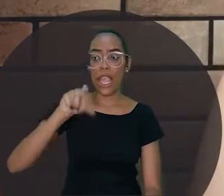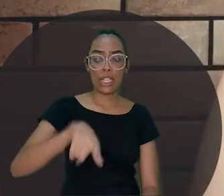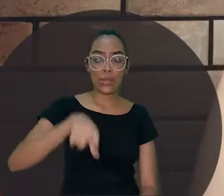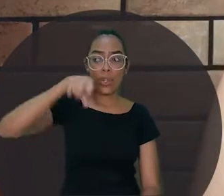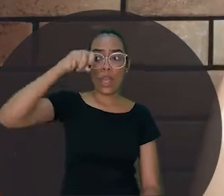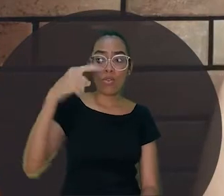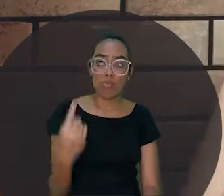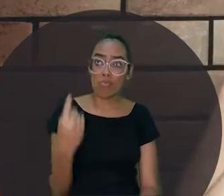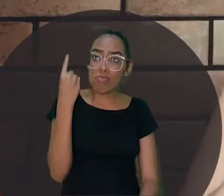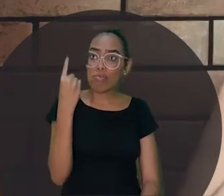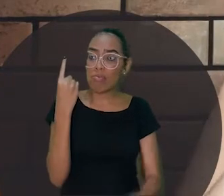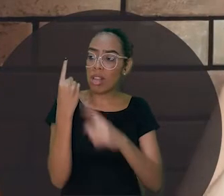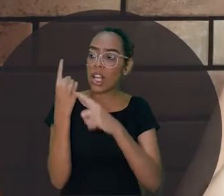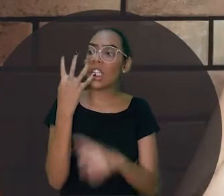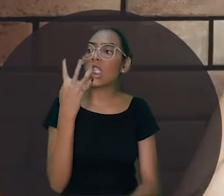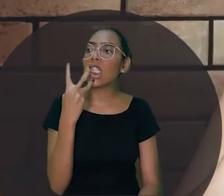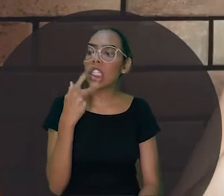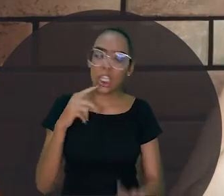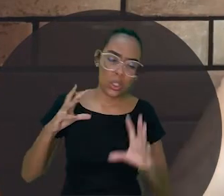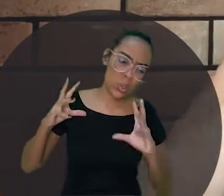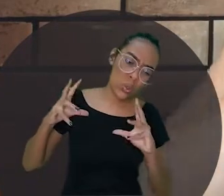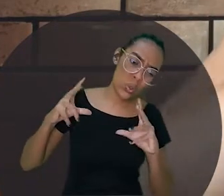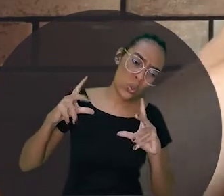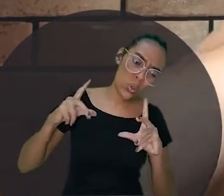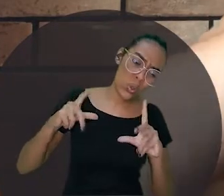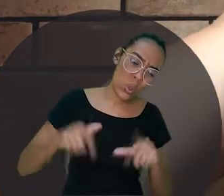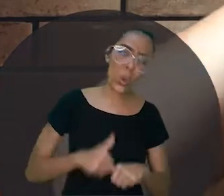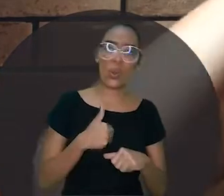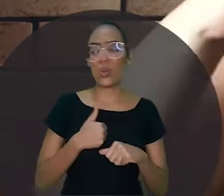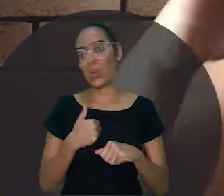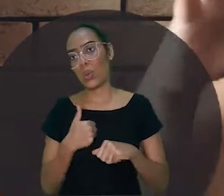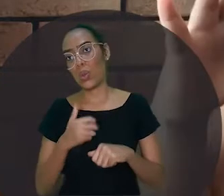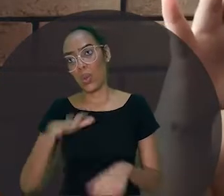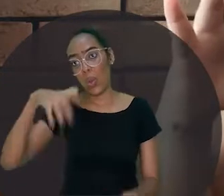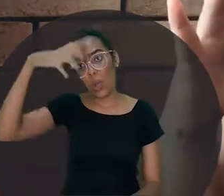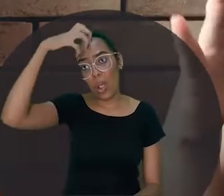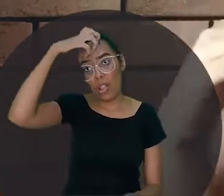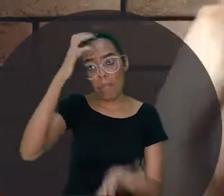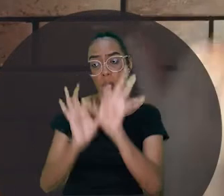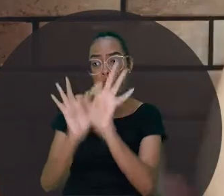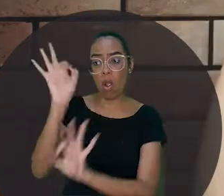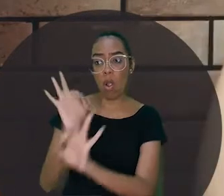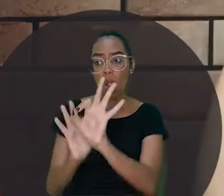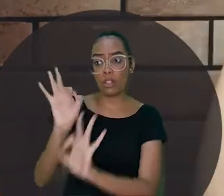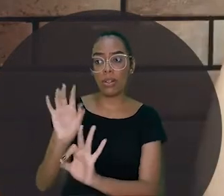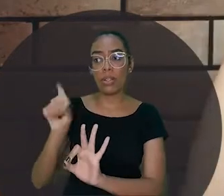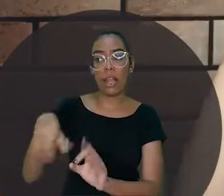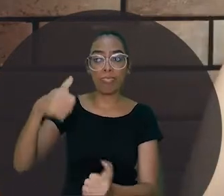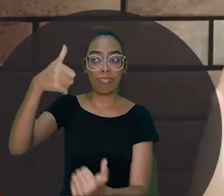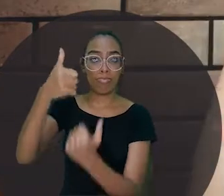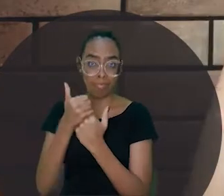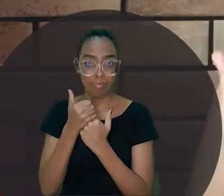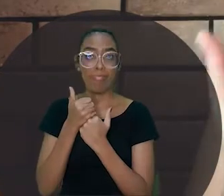escolher uma criança de todo o seu reino para prepará-lo